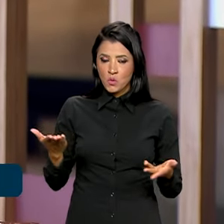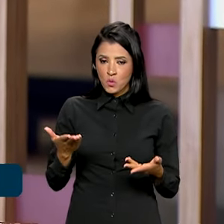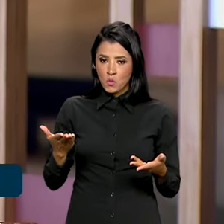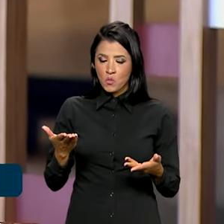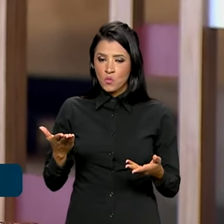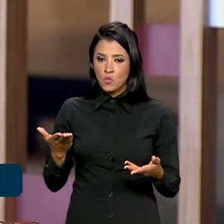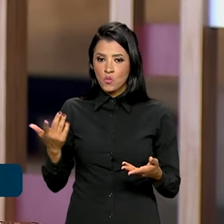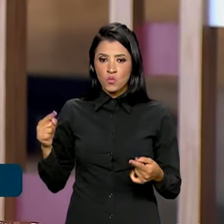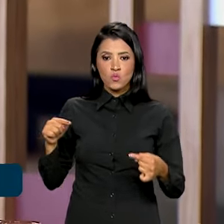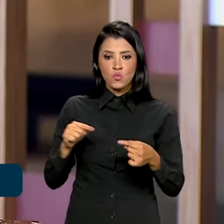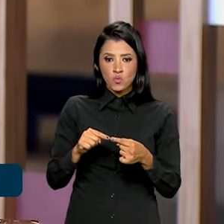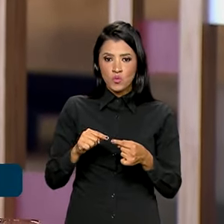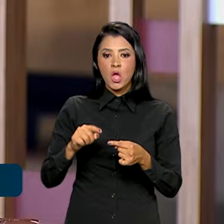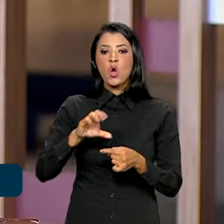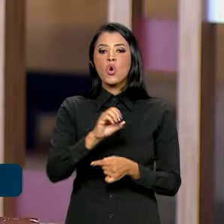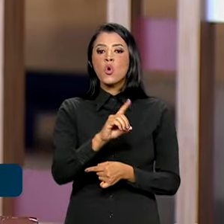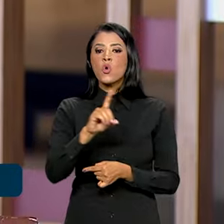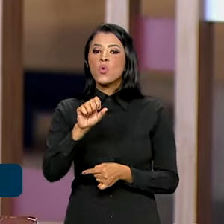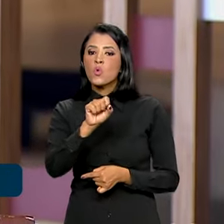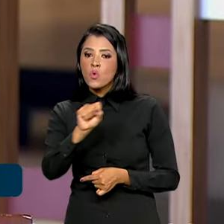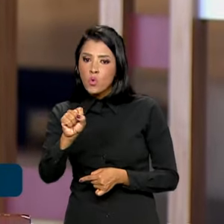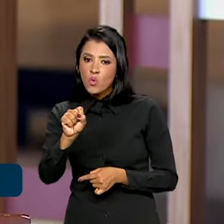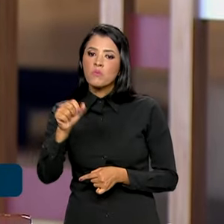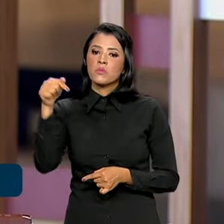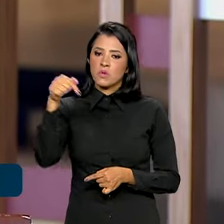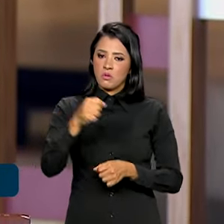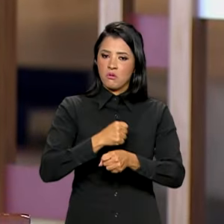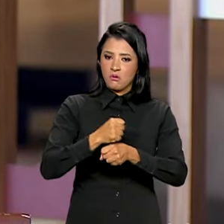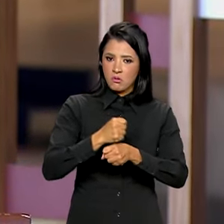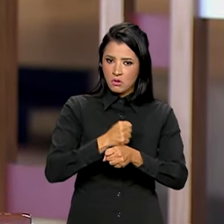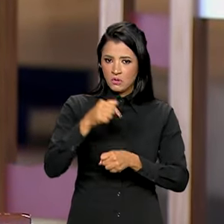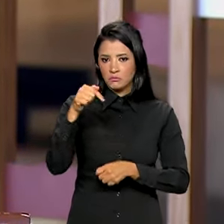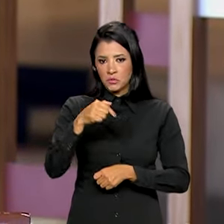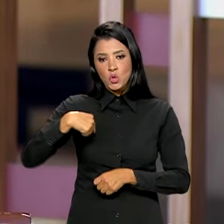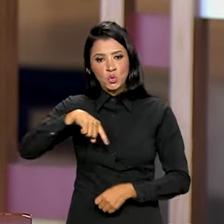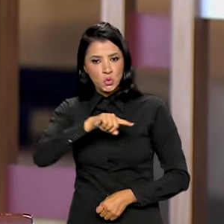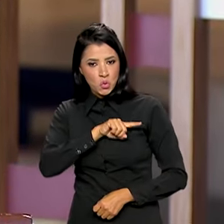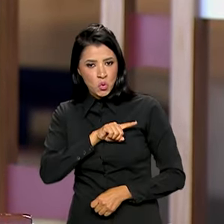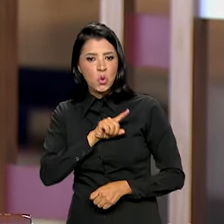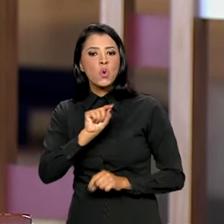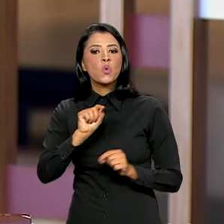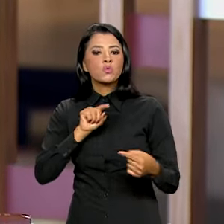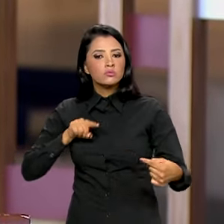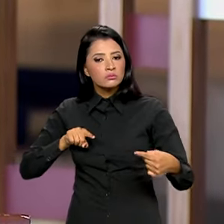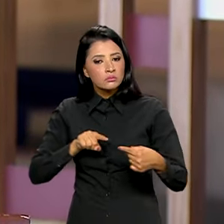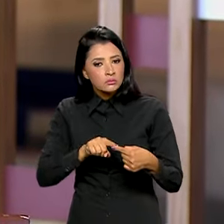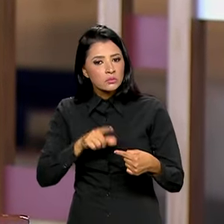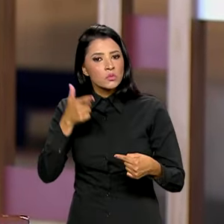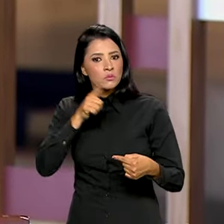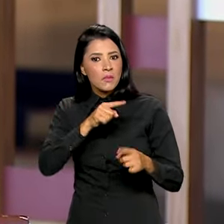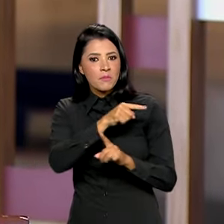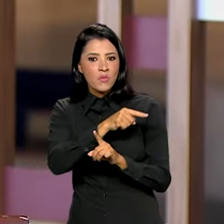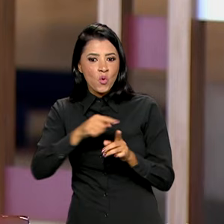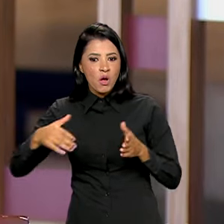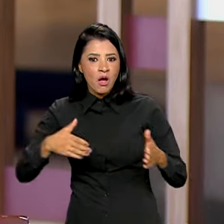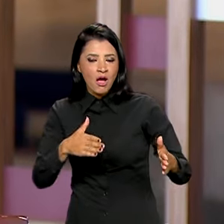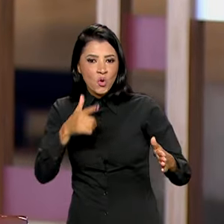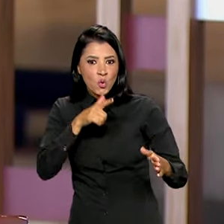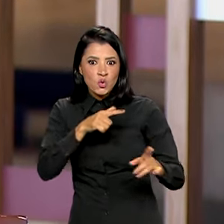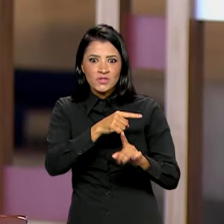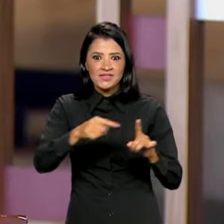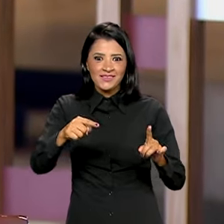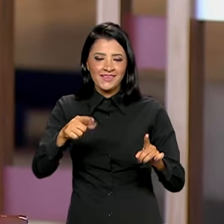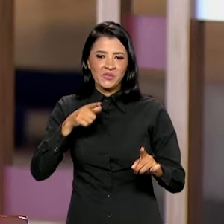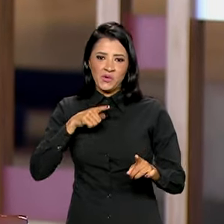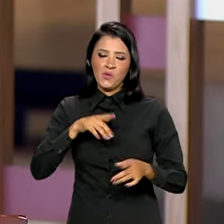alcance das ODSs, este ano nós estaremos atingindo a metade do caminho, é um momento